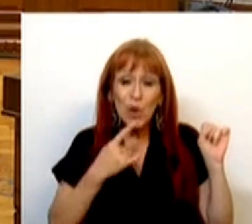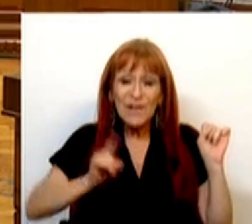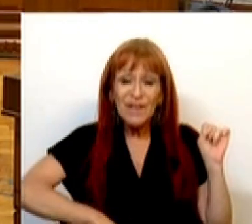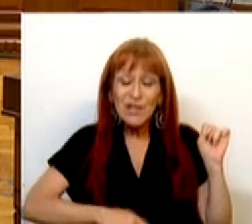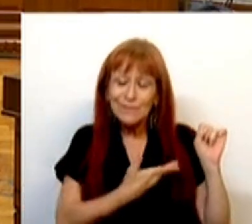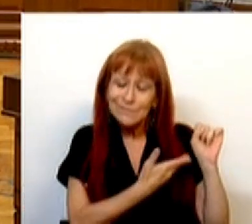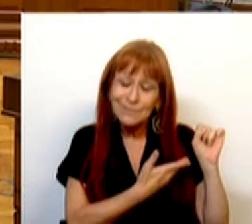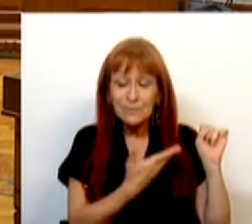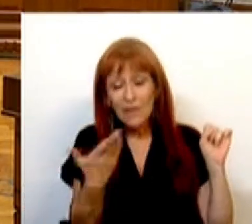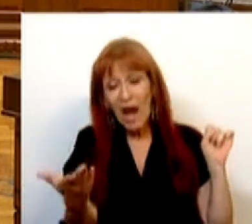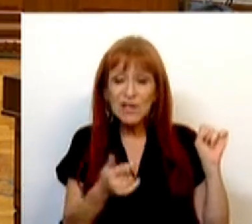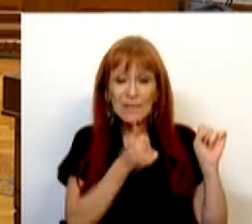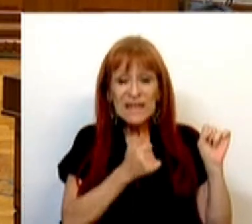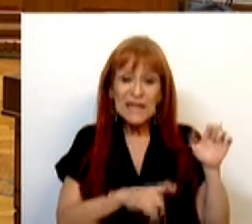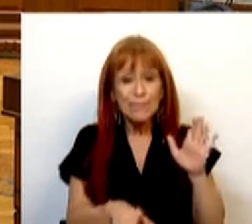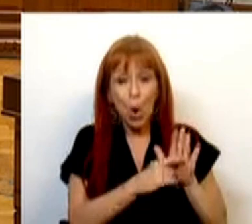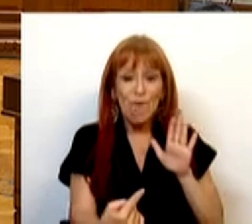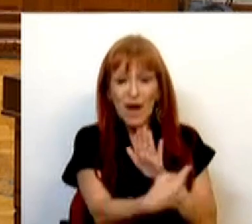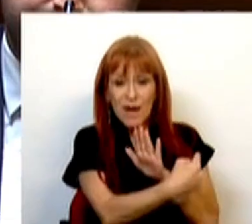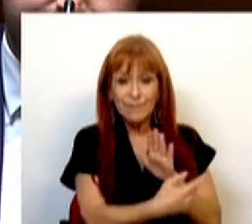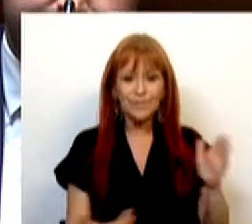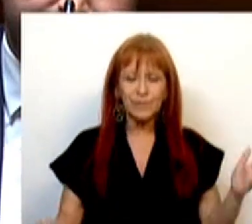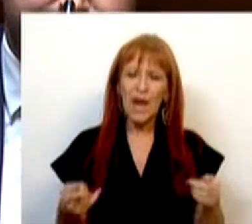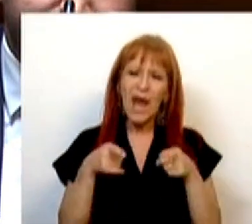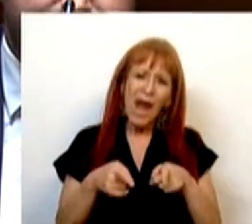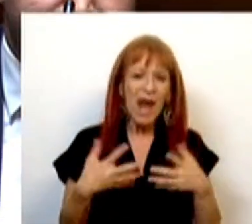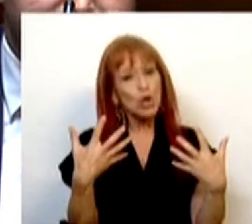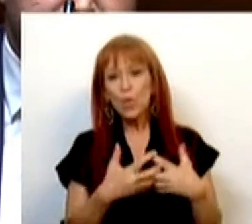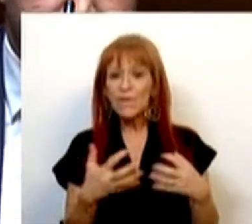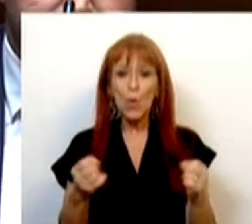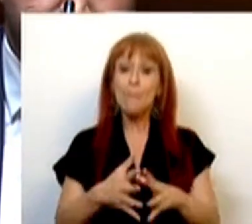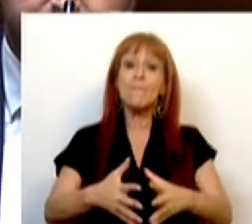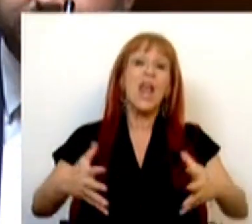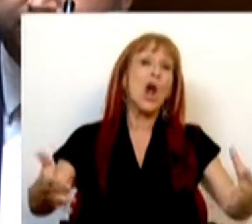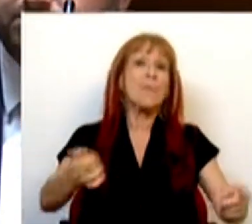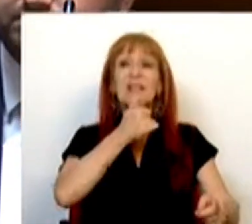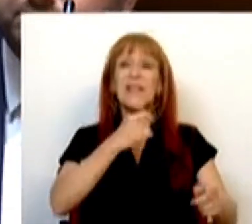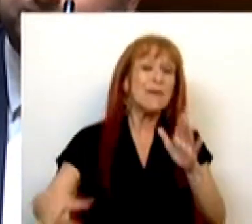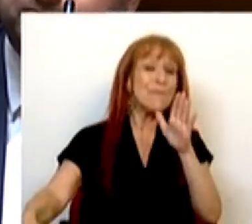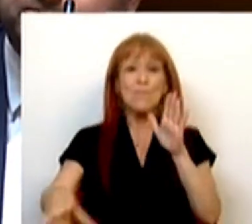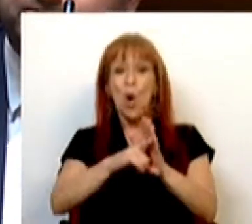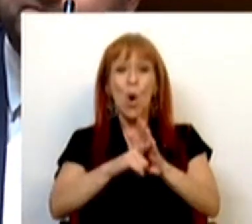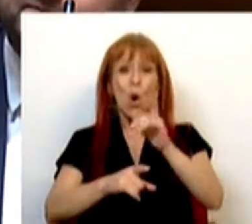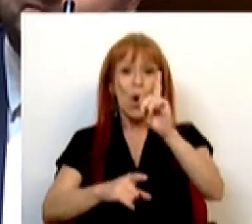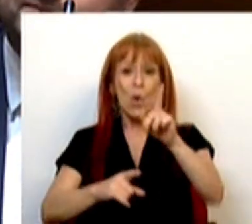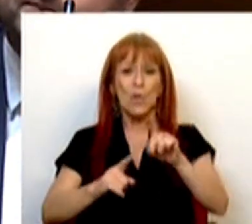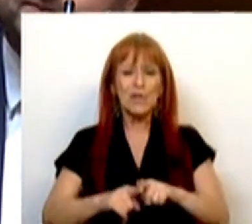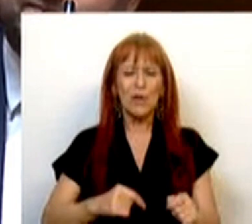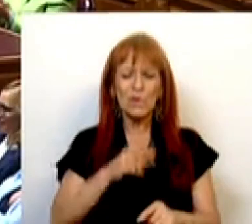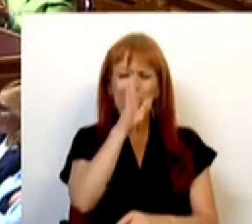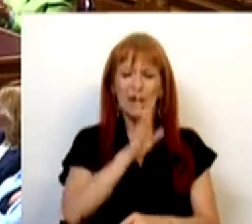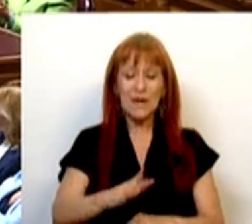vez esta medida legislativa. É, sem dúvida, a maior medida legislativa a